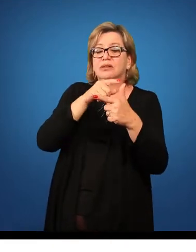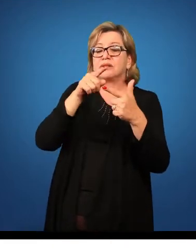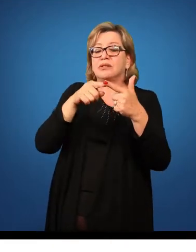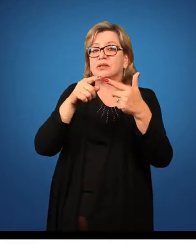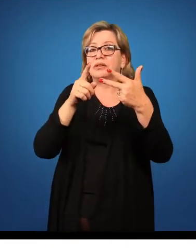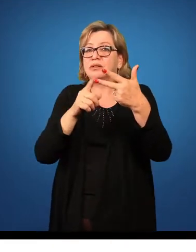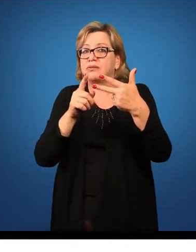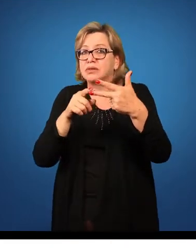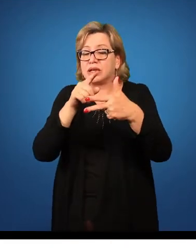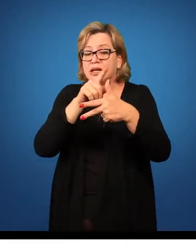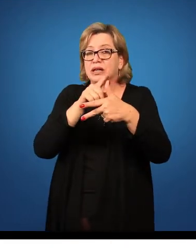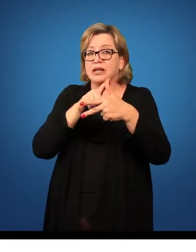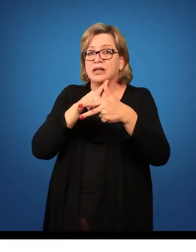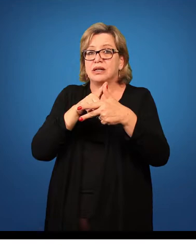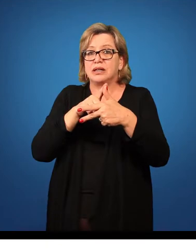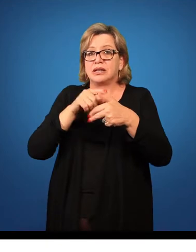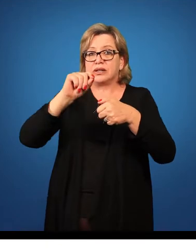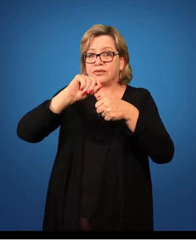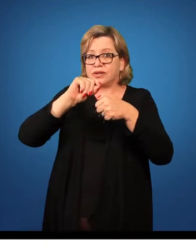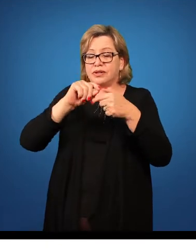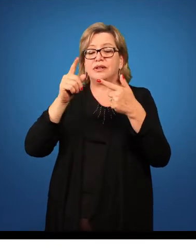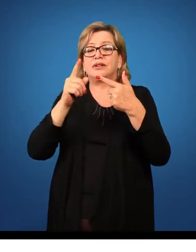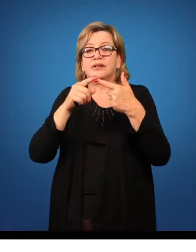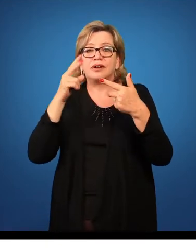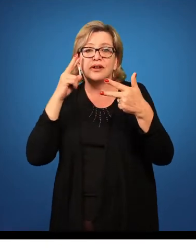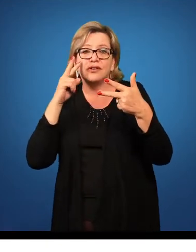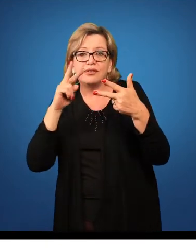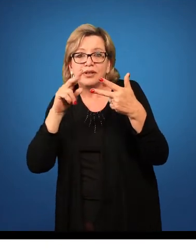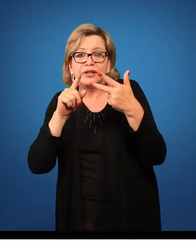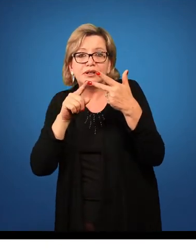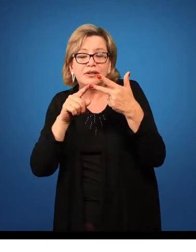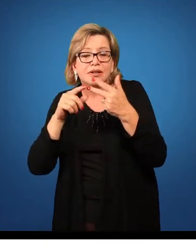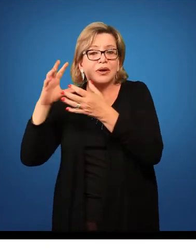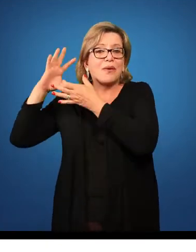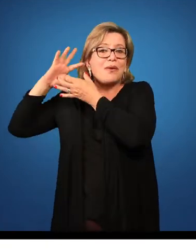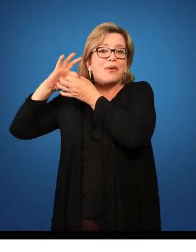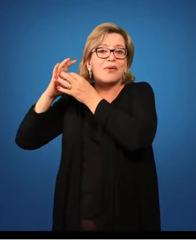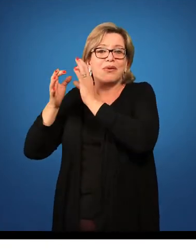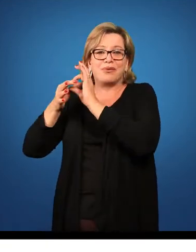partir de três eixos. Então do fazer, do apreciar e do contextualizar.